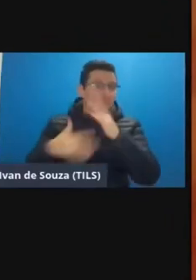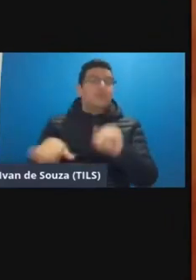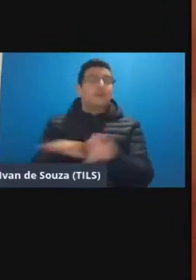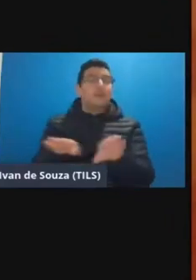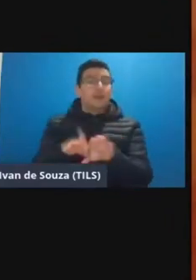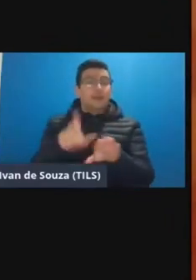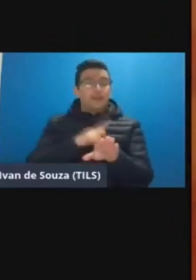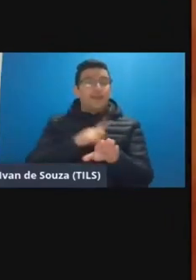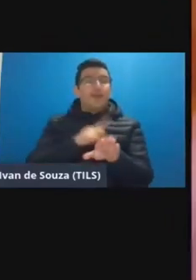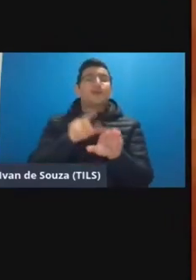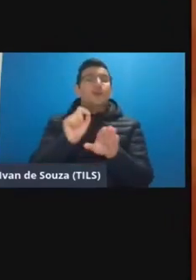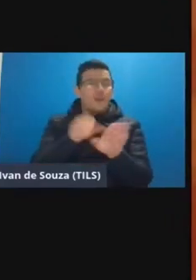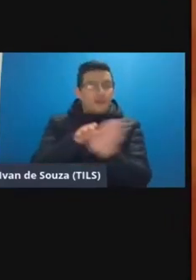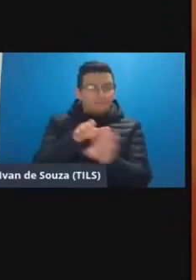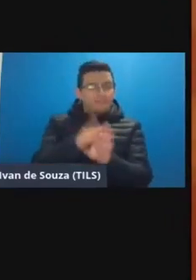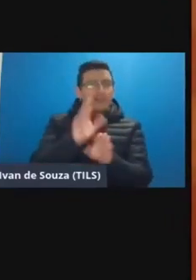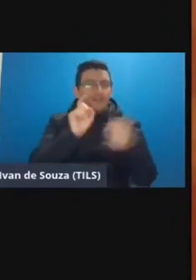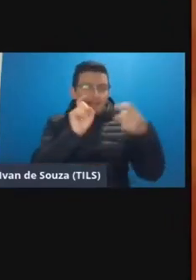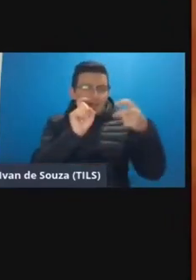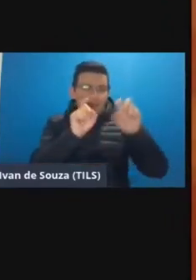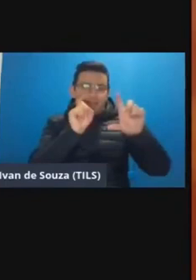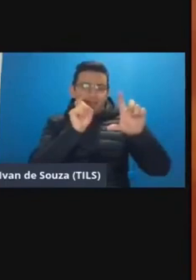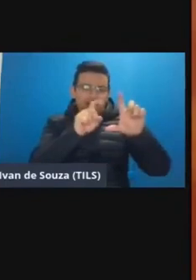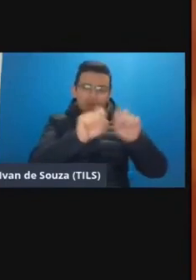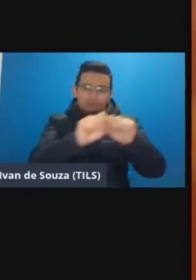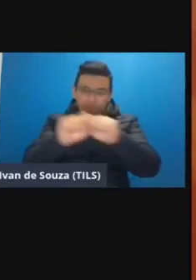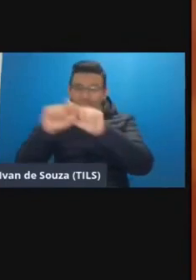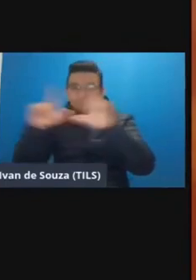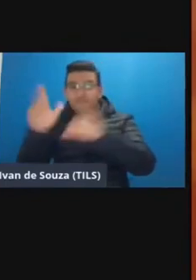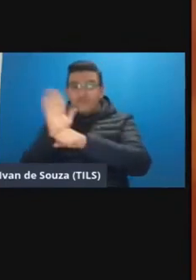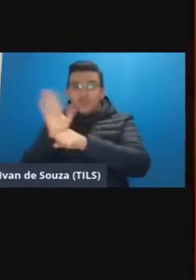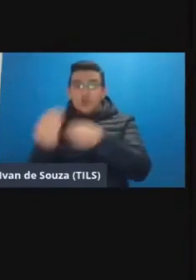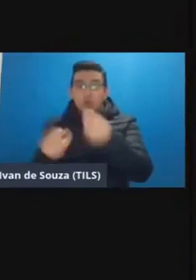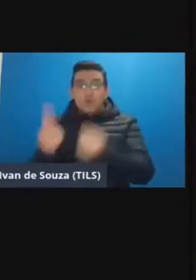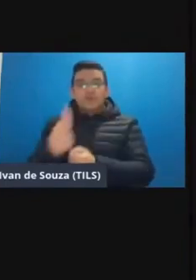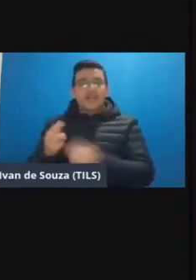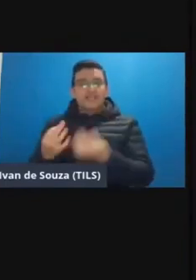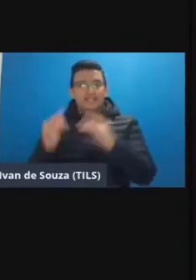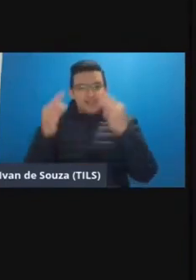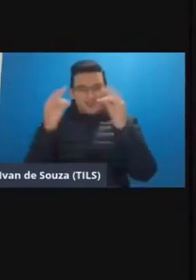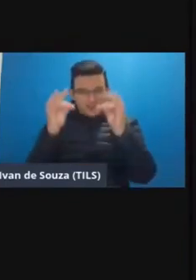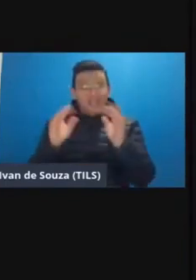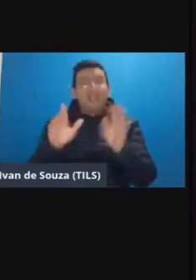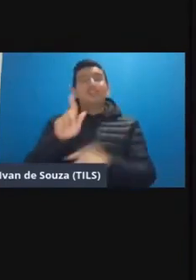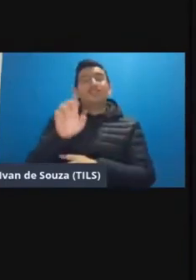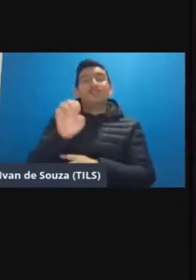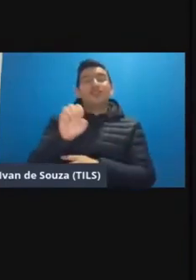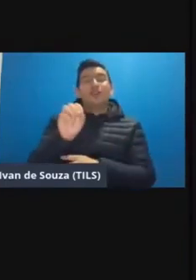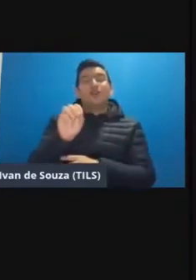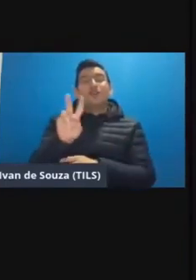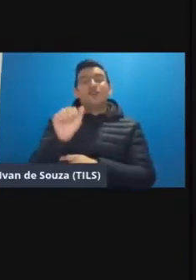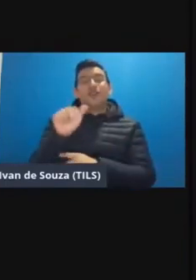com tutoriais que você clica e já vai para os vídeos de como é que você pode utilizar essas tecnologias tá Giovana conseguiu